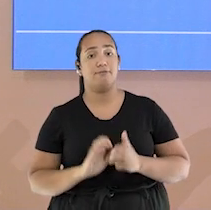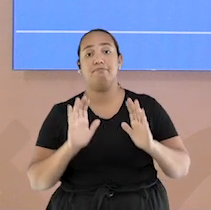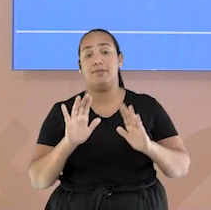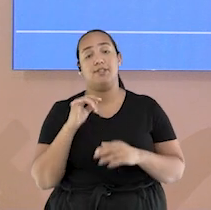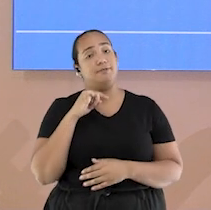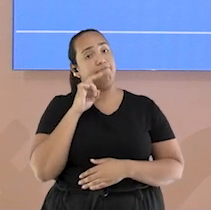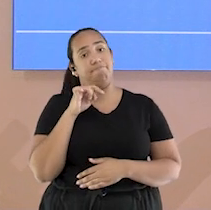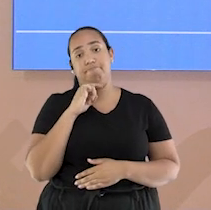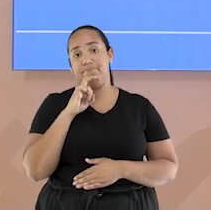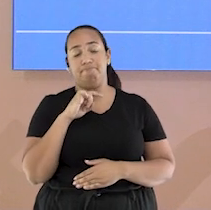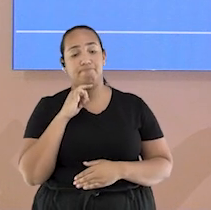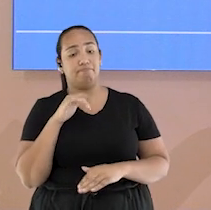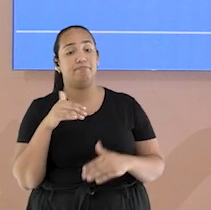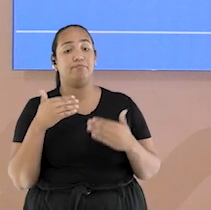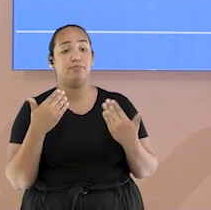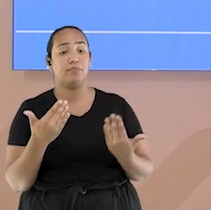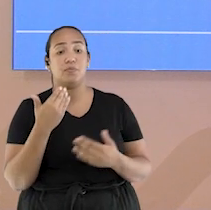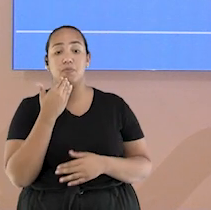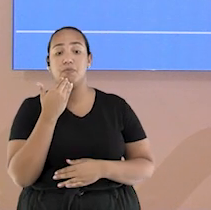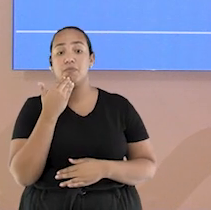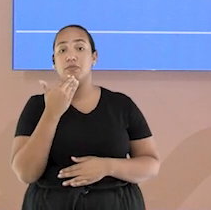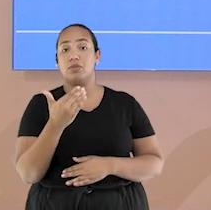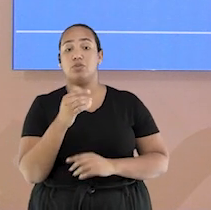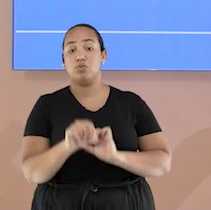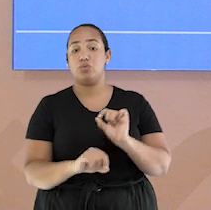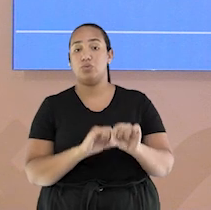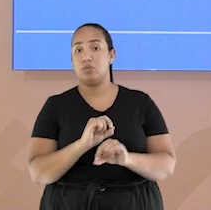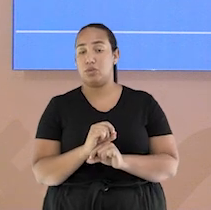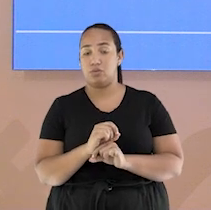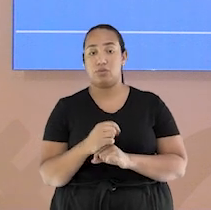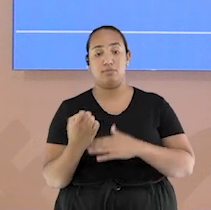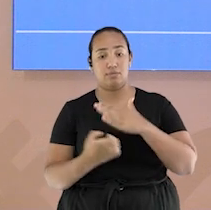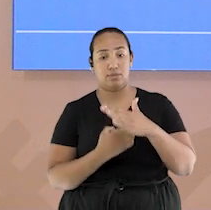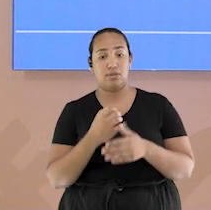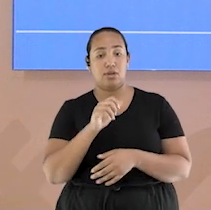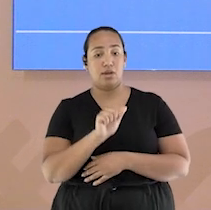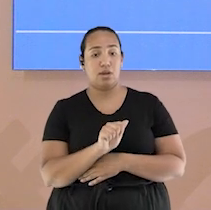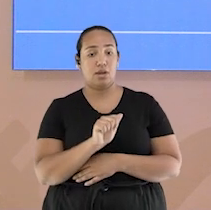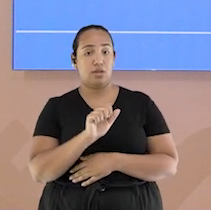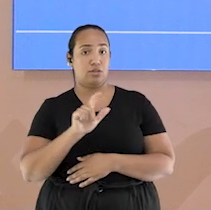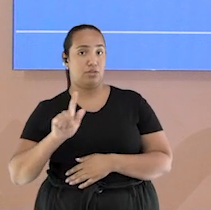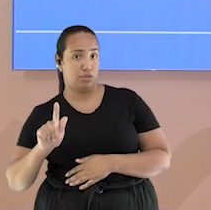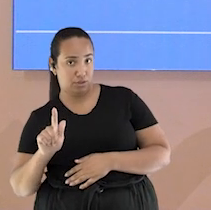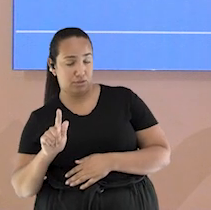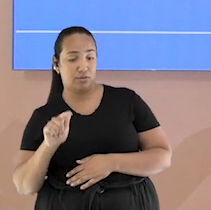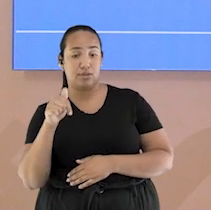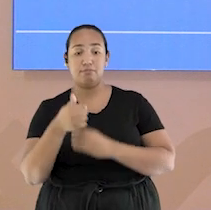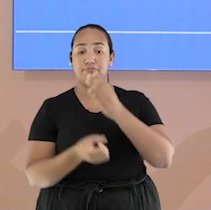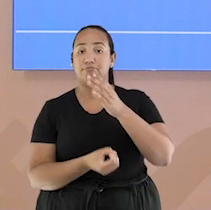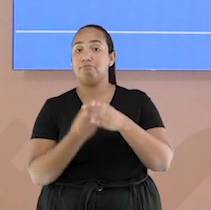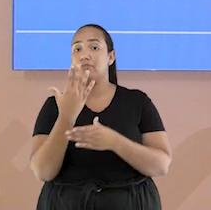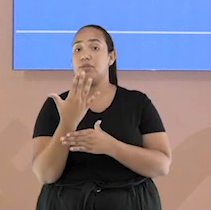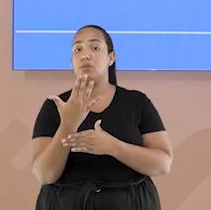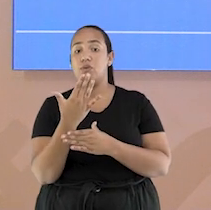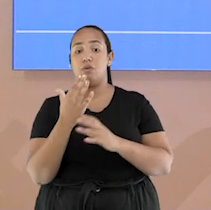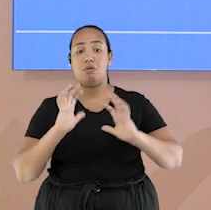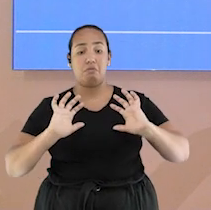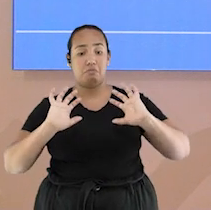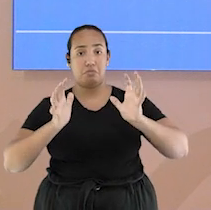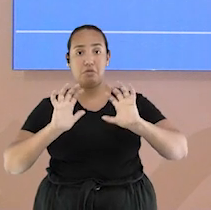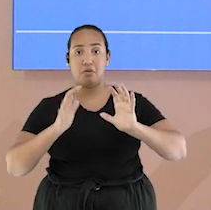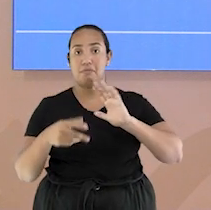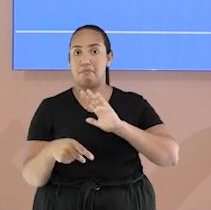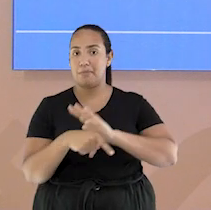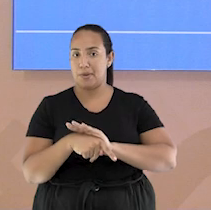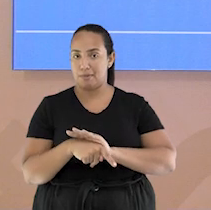Então, ele solicitou à firma AG Spalding e Bross a criação de uma bola específica. Então,